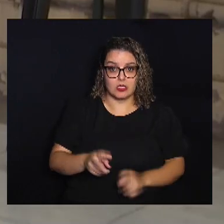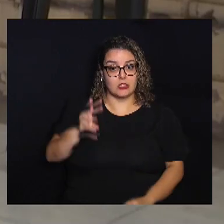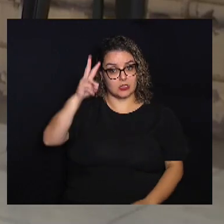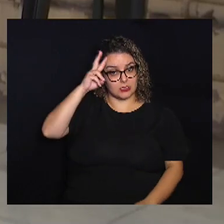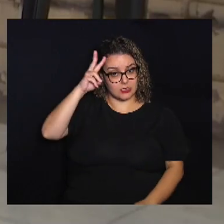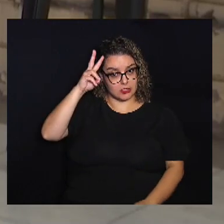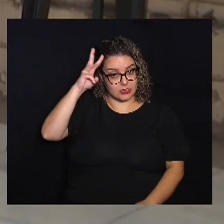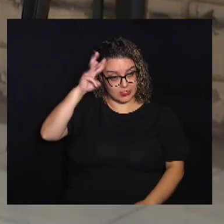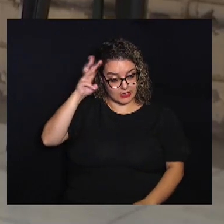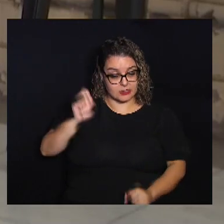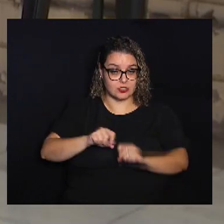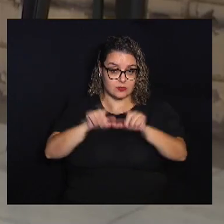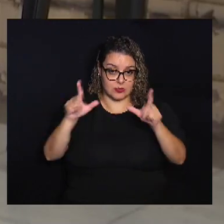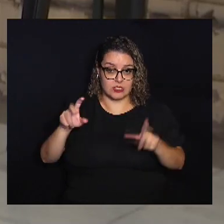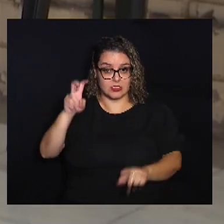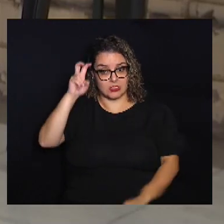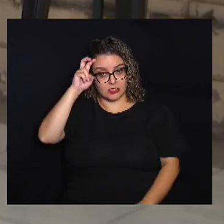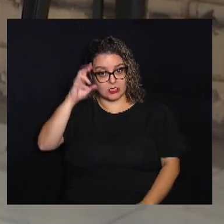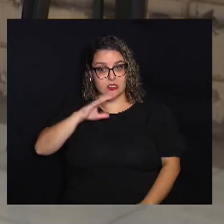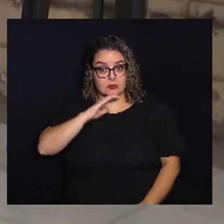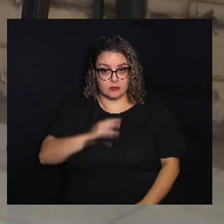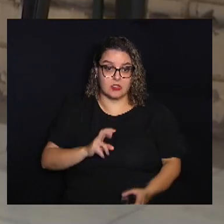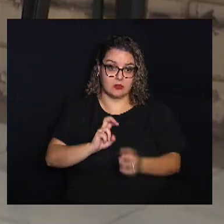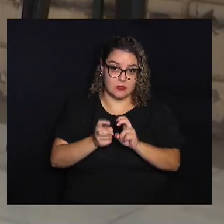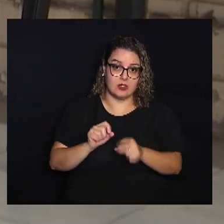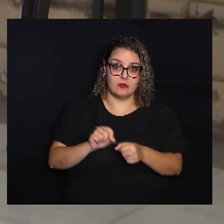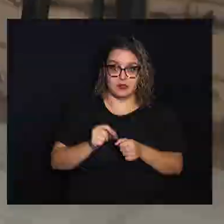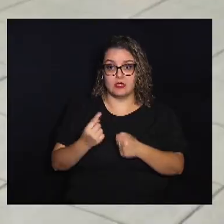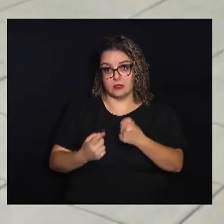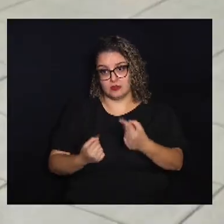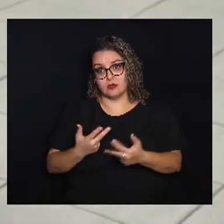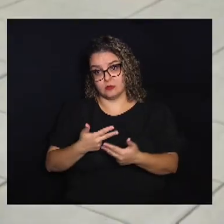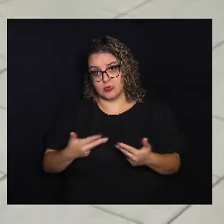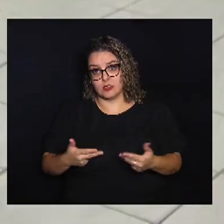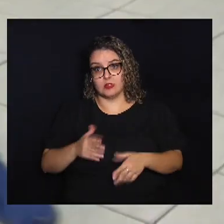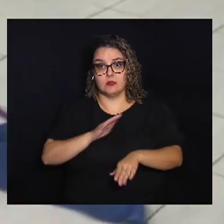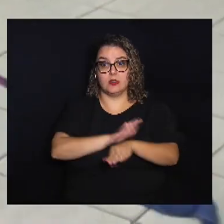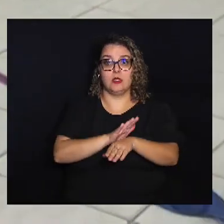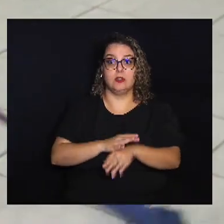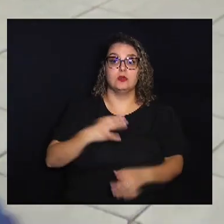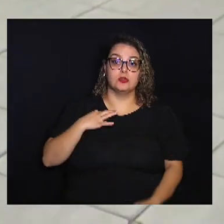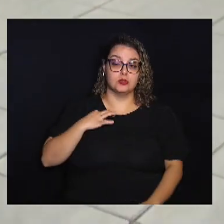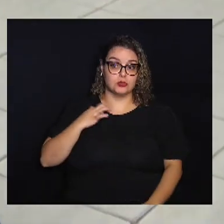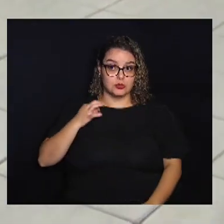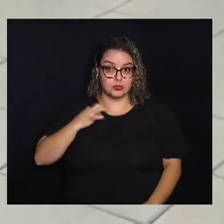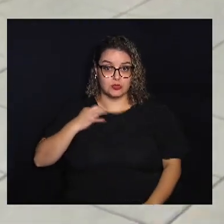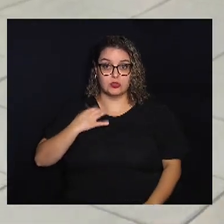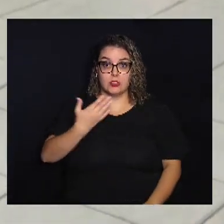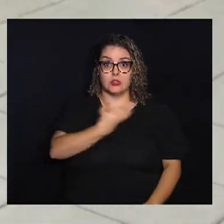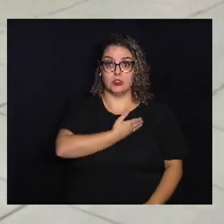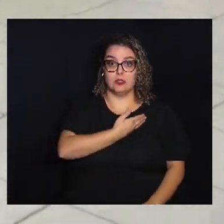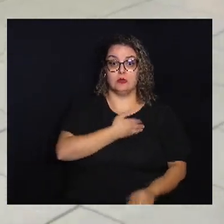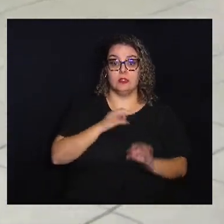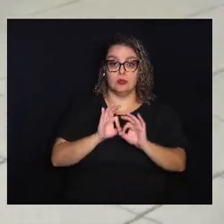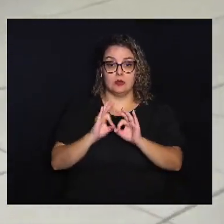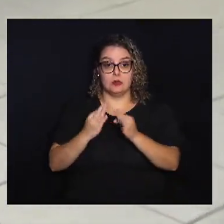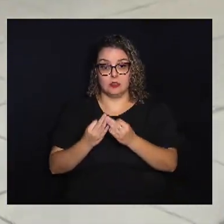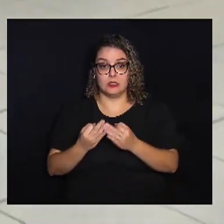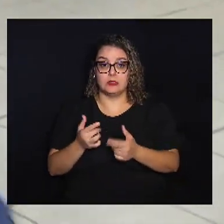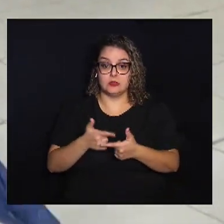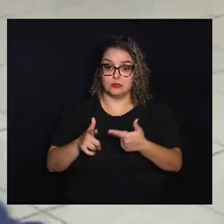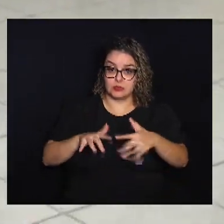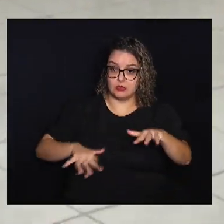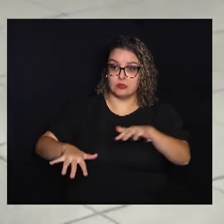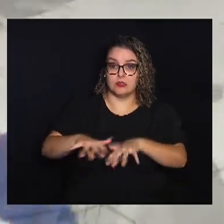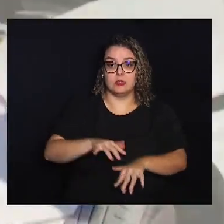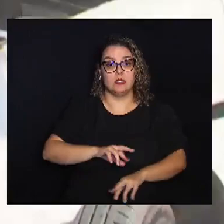quinta à tarde Então, a gente está sempre fazendo alguma coisa Para ajudar Os voluntários, entre amigos e familiares Se dividem em